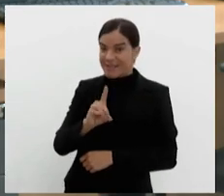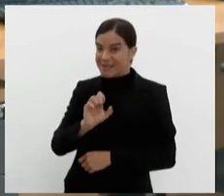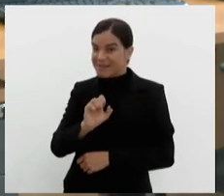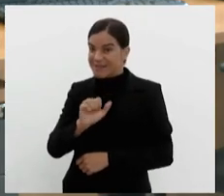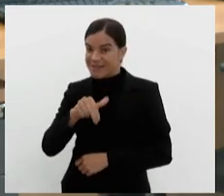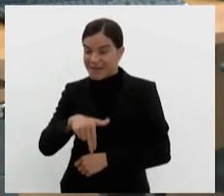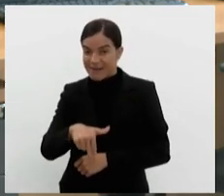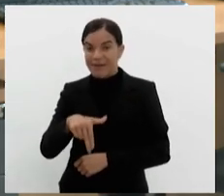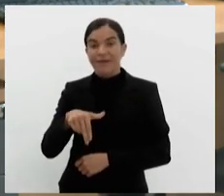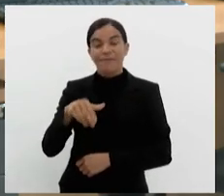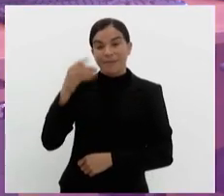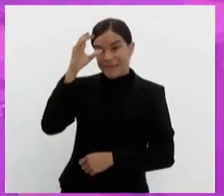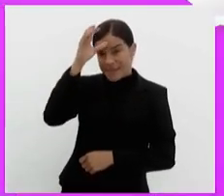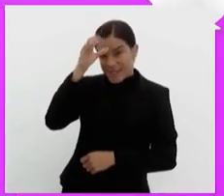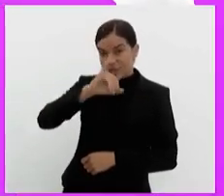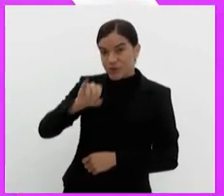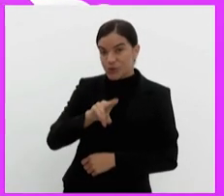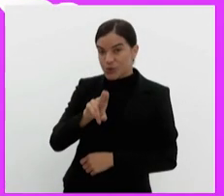Ju e Renata Souza.